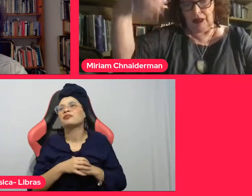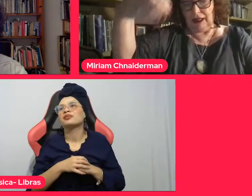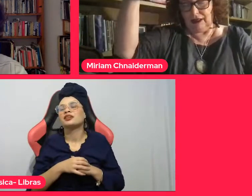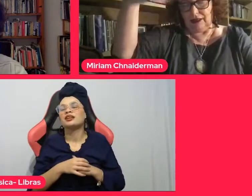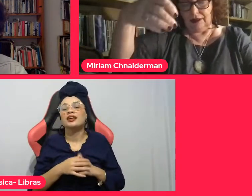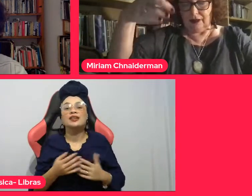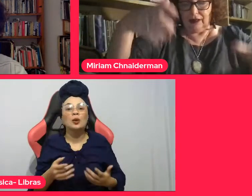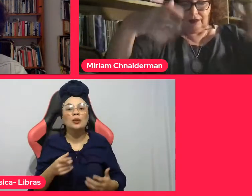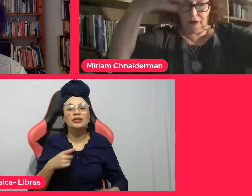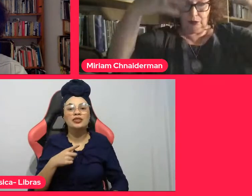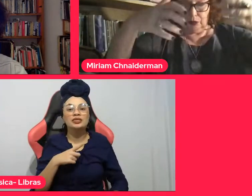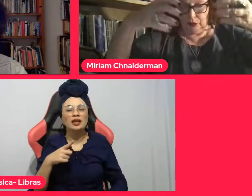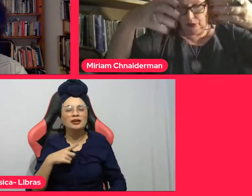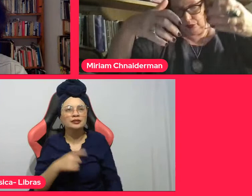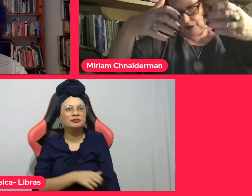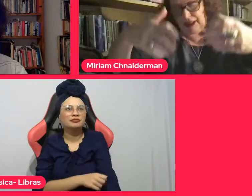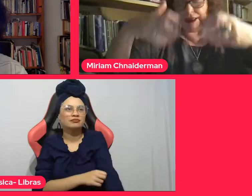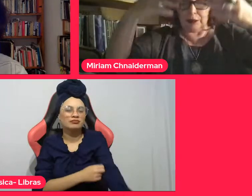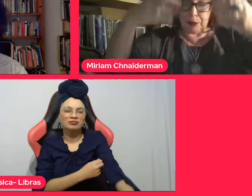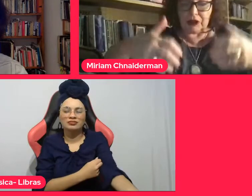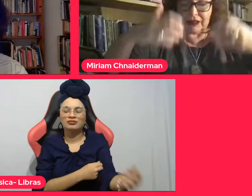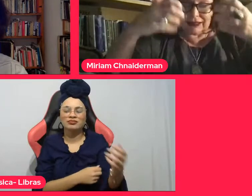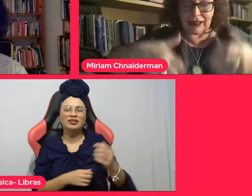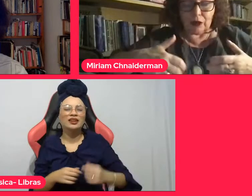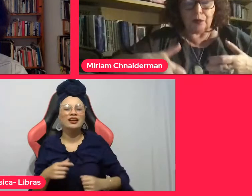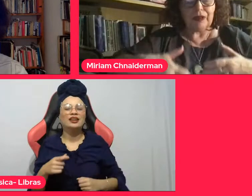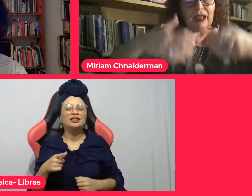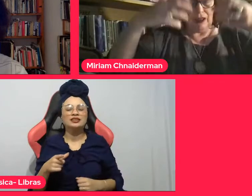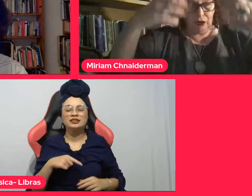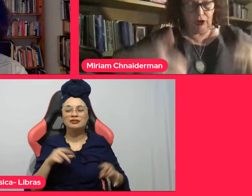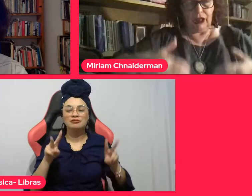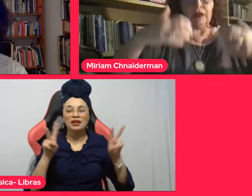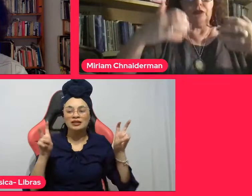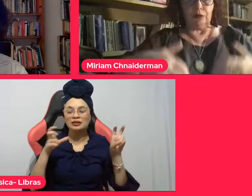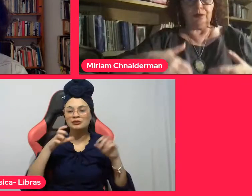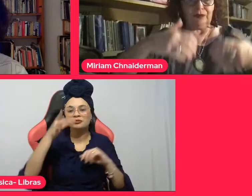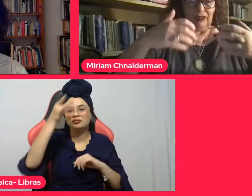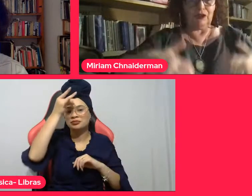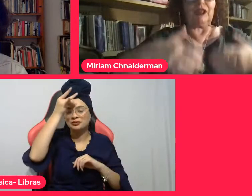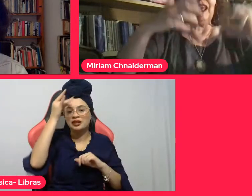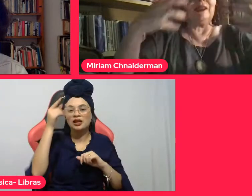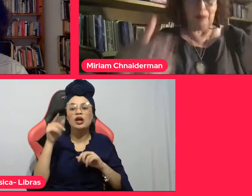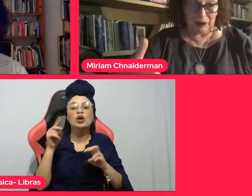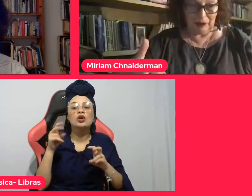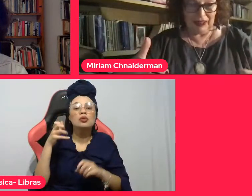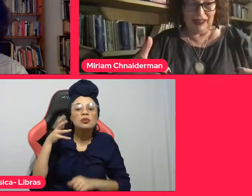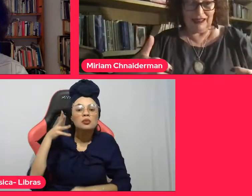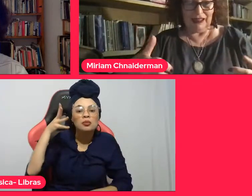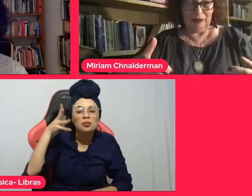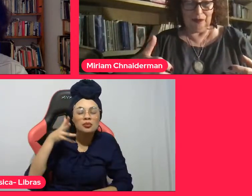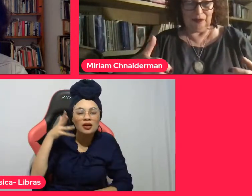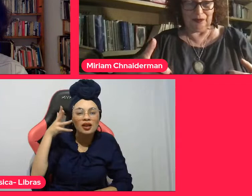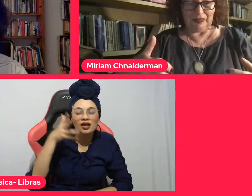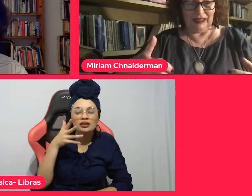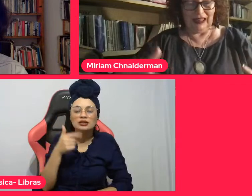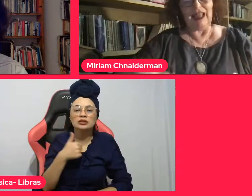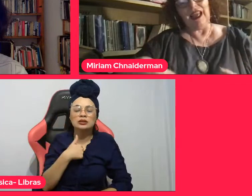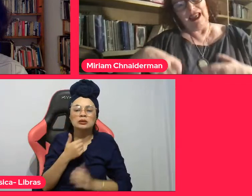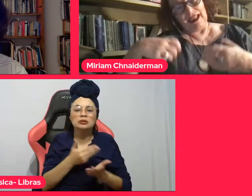em uma das... essa exposição Sonhando... Sonhei em português,